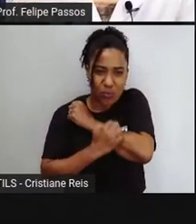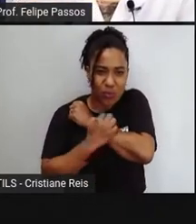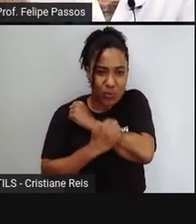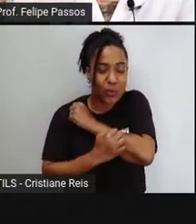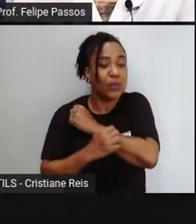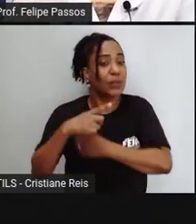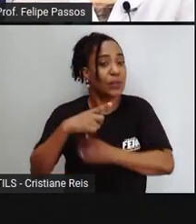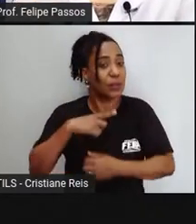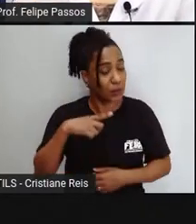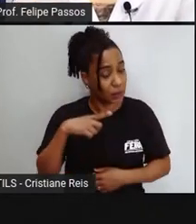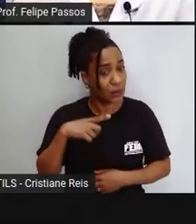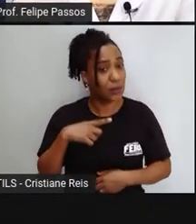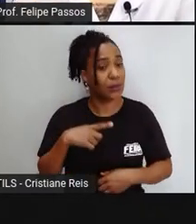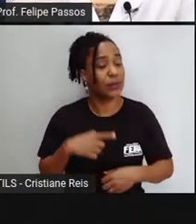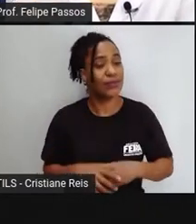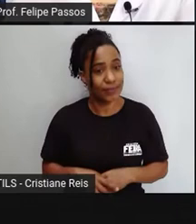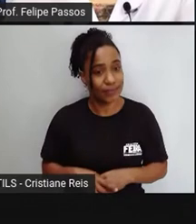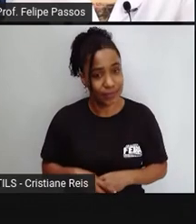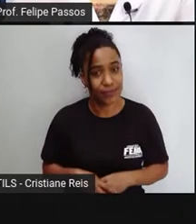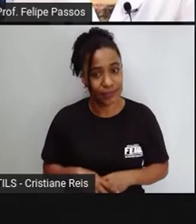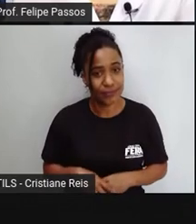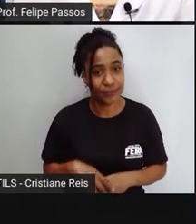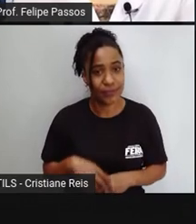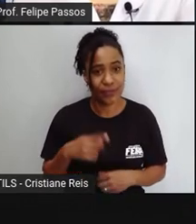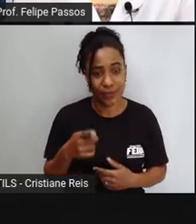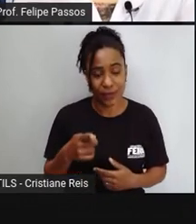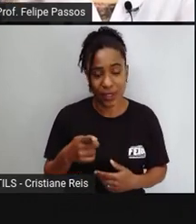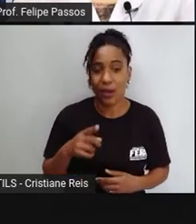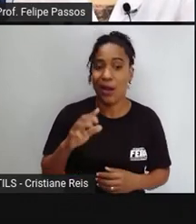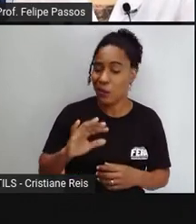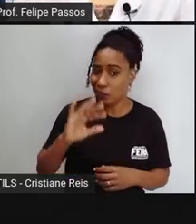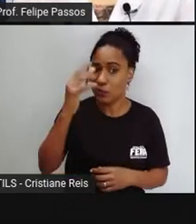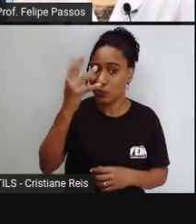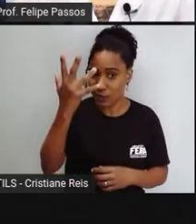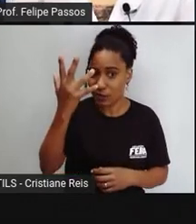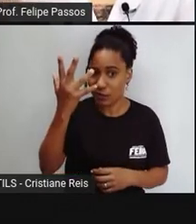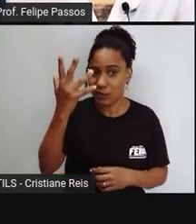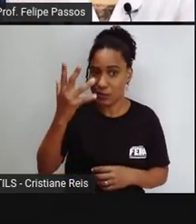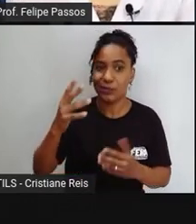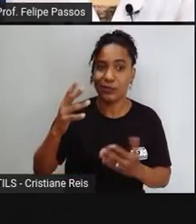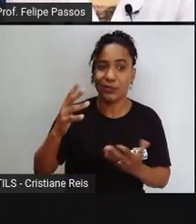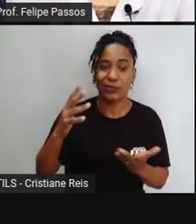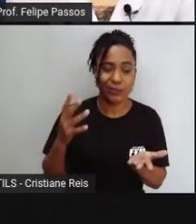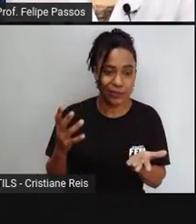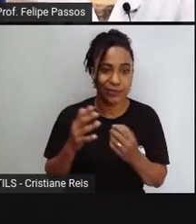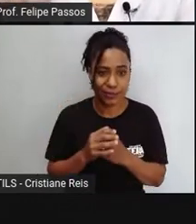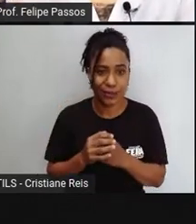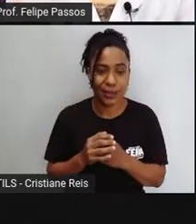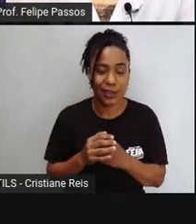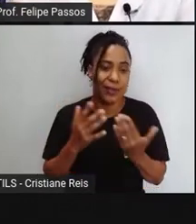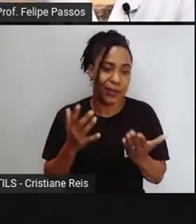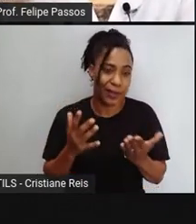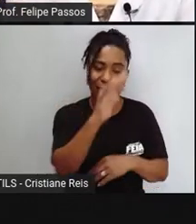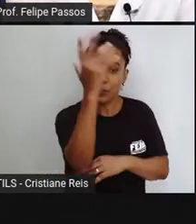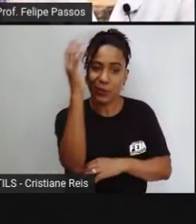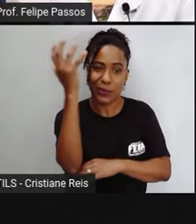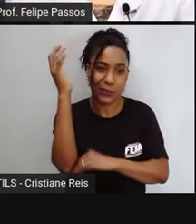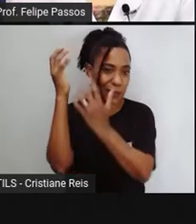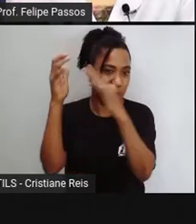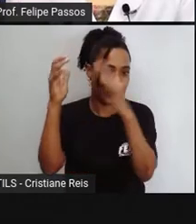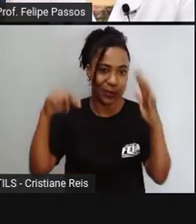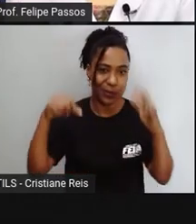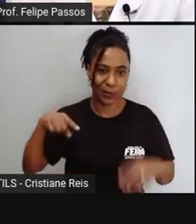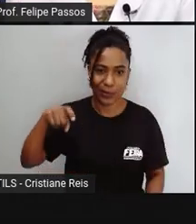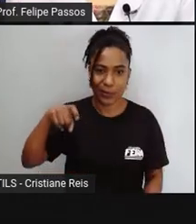fogo, apesar de não serem tão comuns, principalmente hoje em dia, né? Que, infelizmente, a gente está perdendo áreas